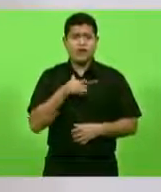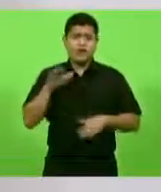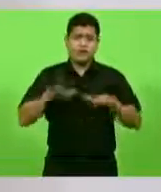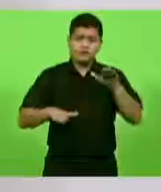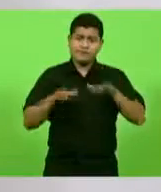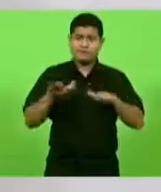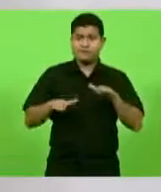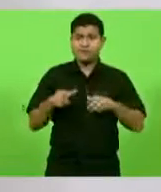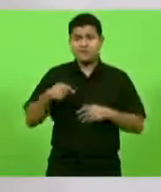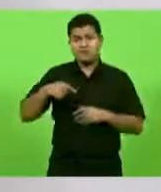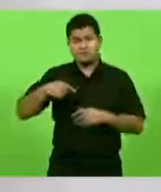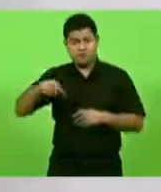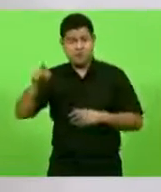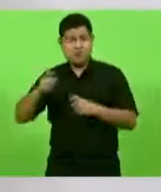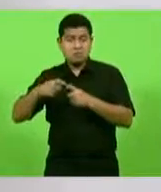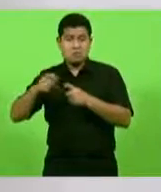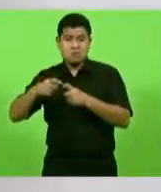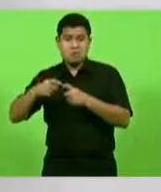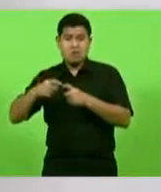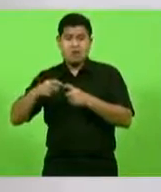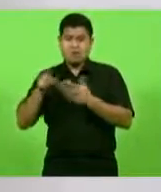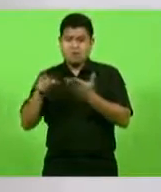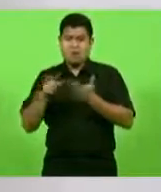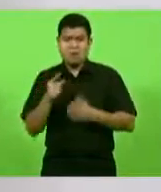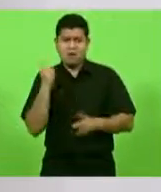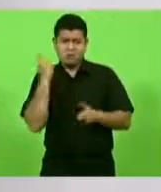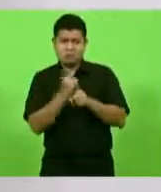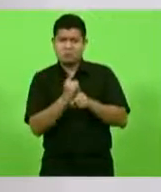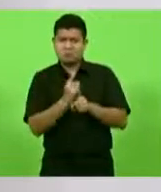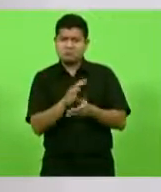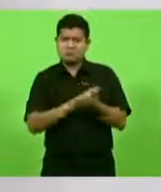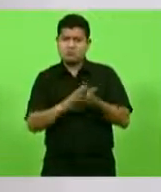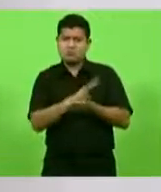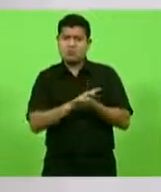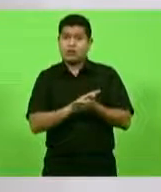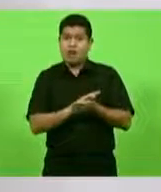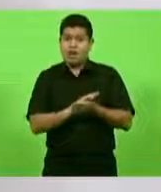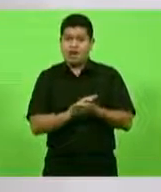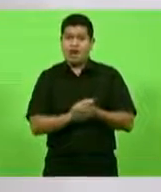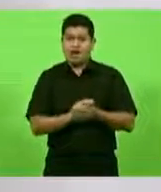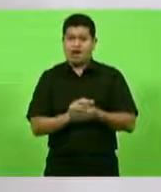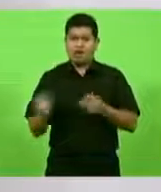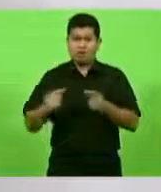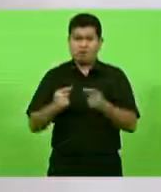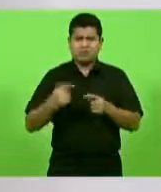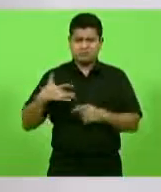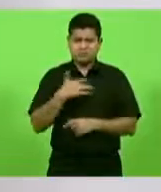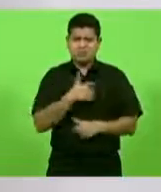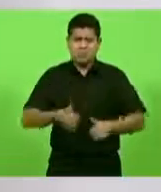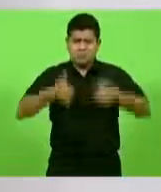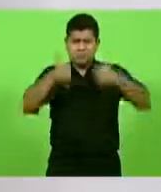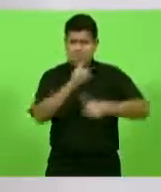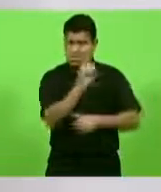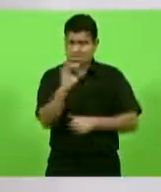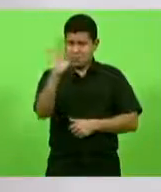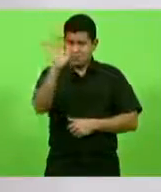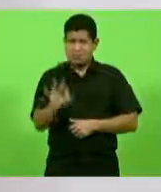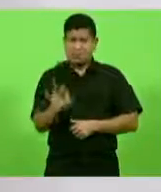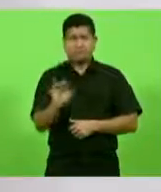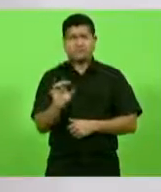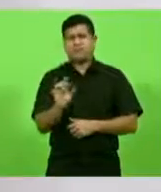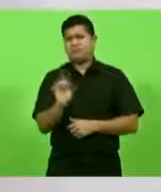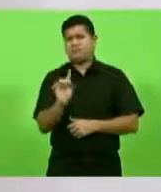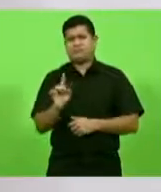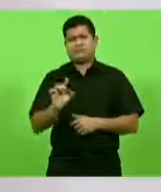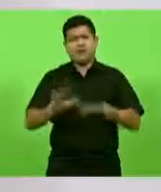vai no médico e diz, ah, não tem nada, não quer dizer que seja saudável. Então, você não ter nada não quer dizer que